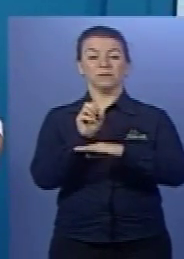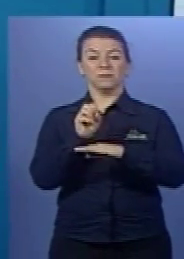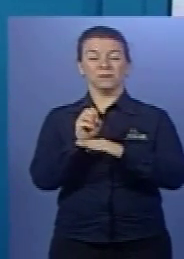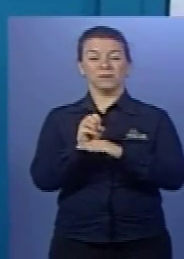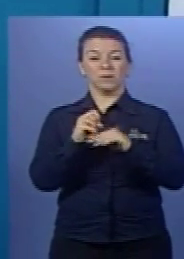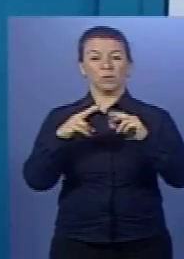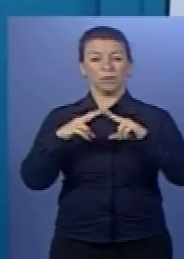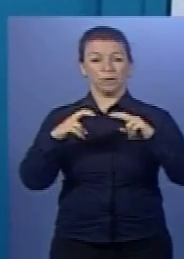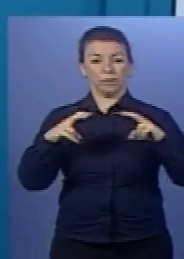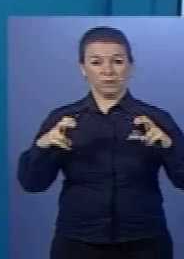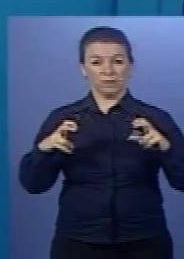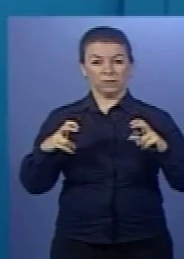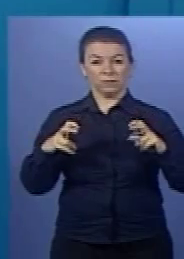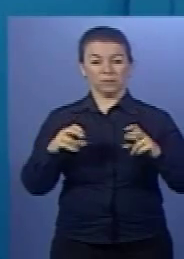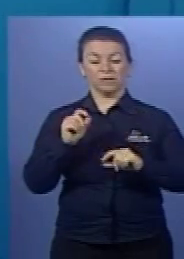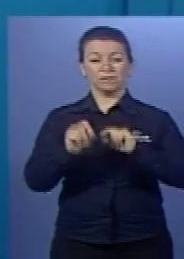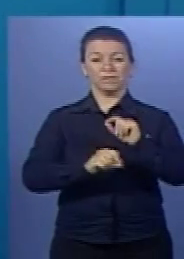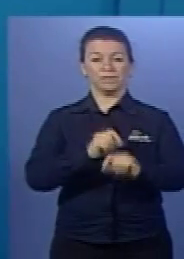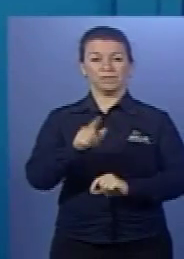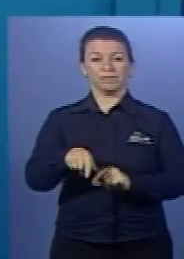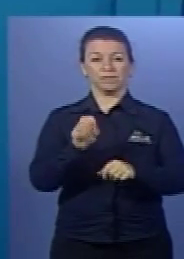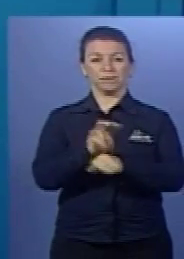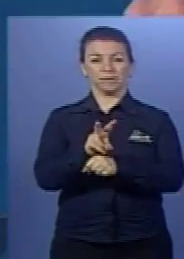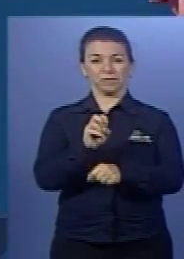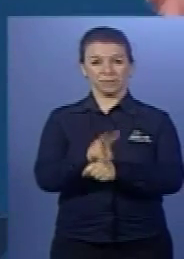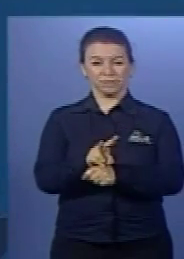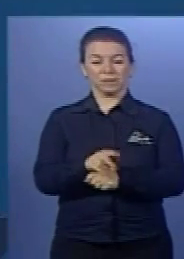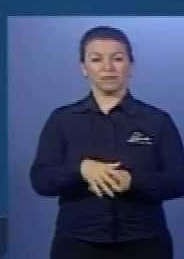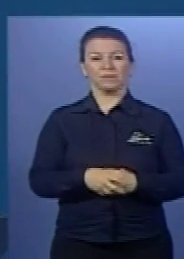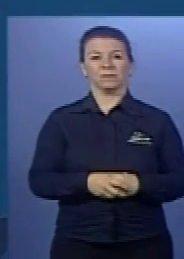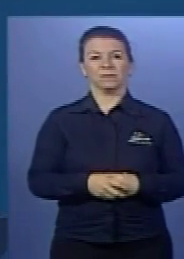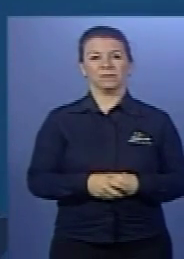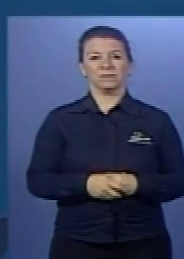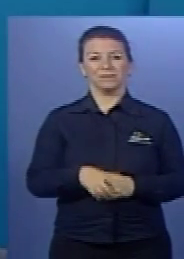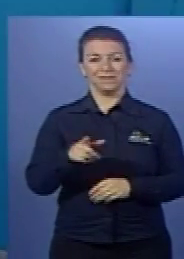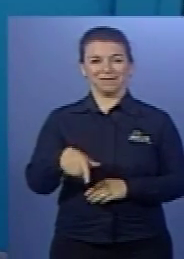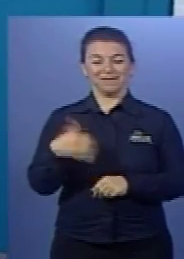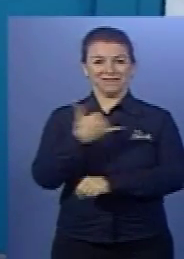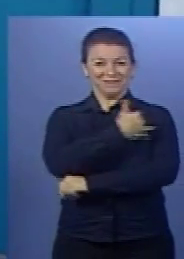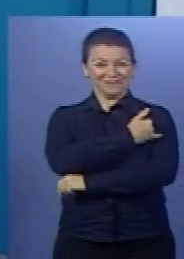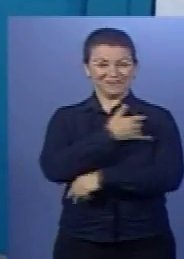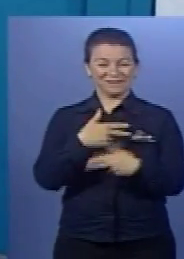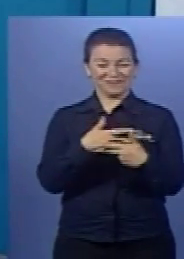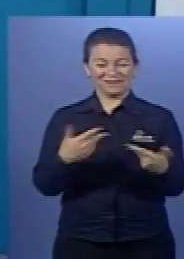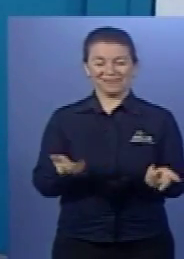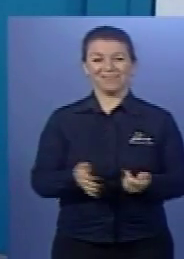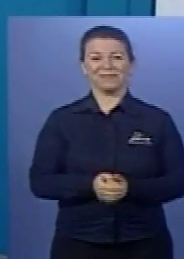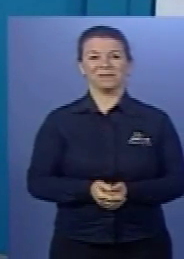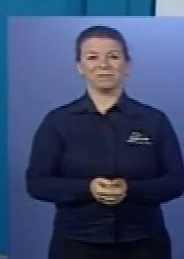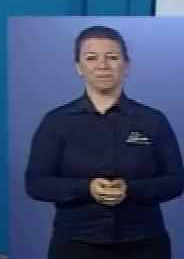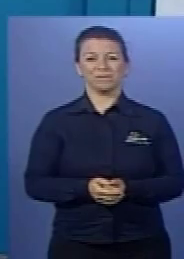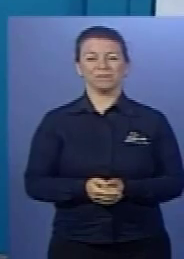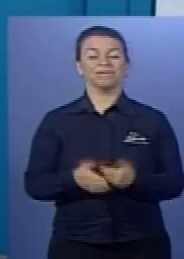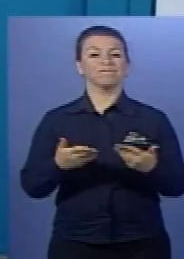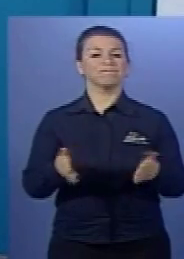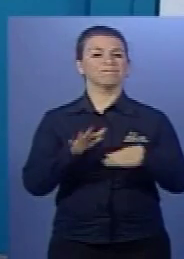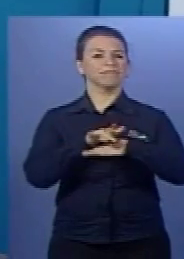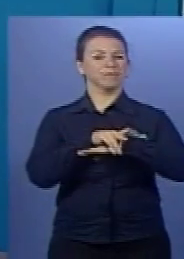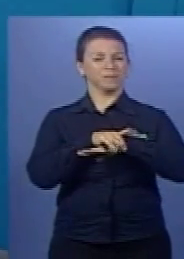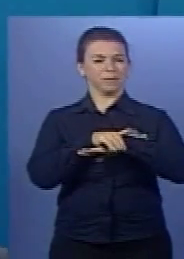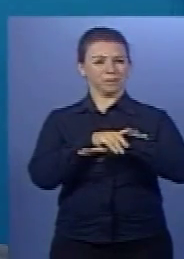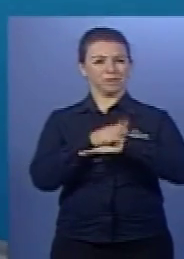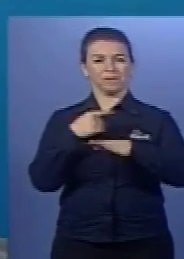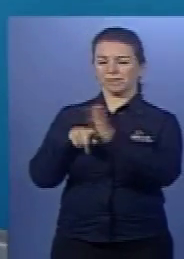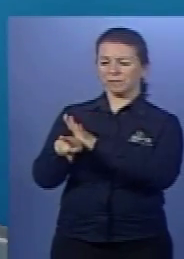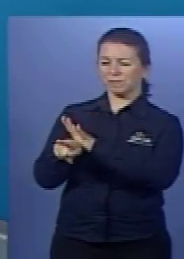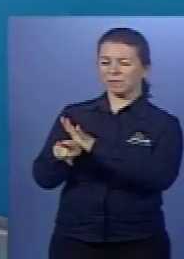pergunta para o professor Marlos. Quer injeção? Não. Não quer. Com o professor Marlos em relação a doenças. Me diga uma coisa,